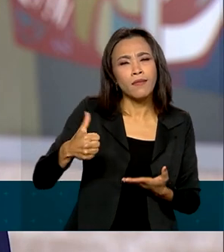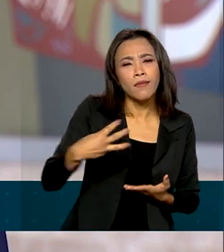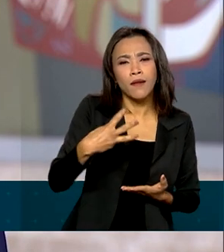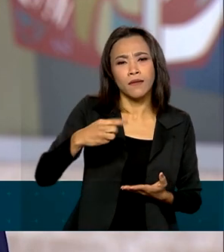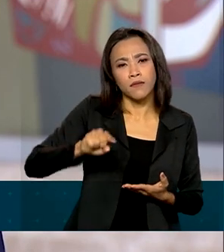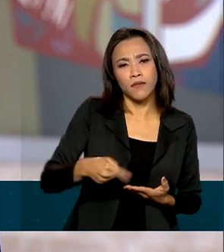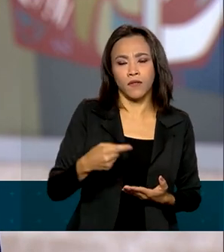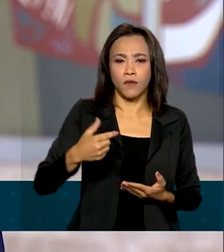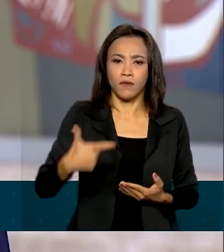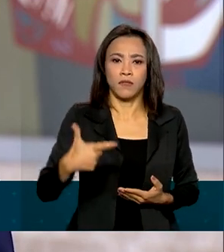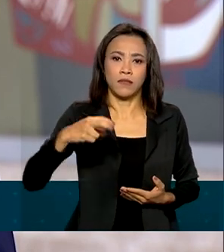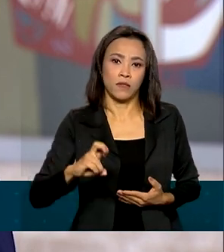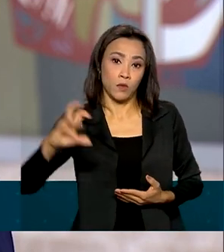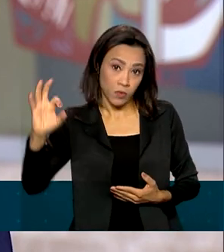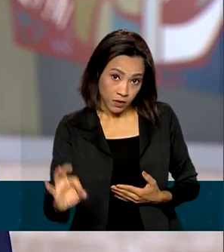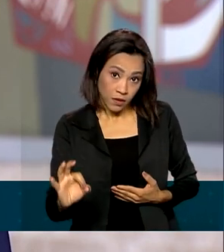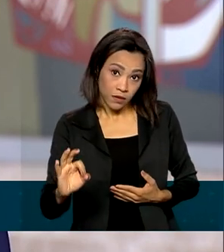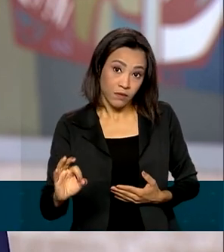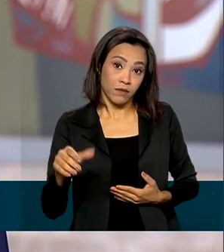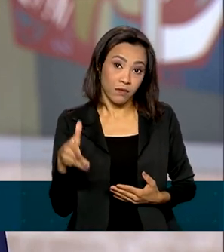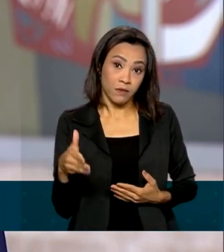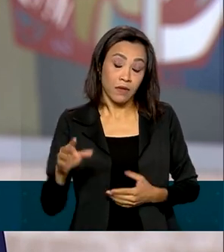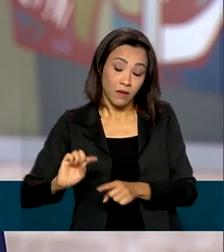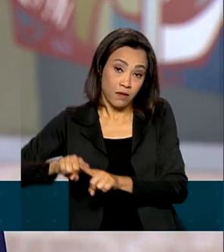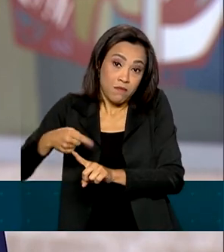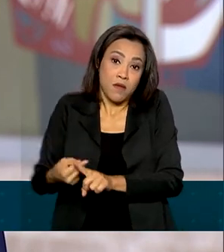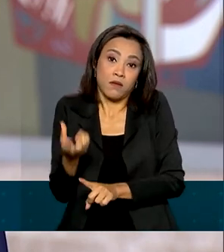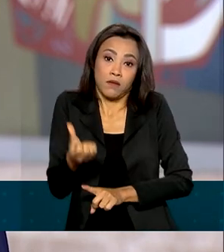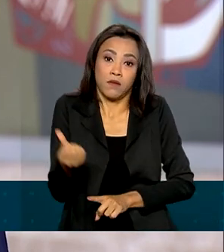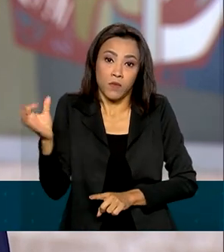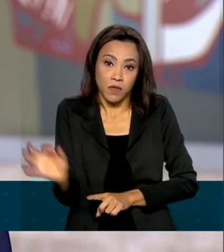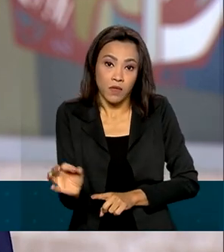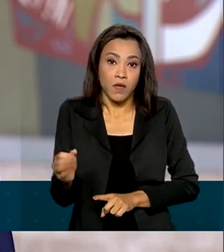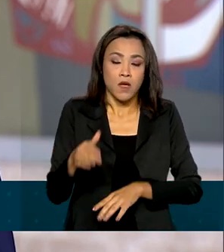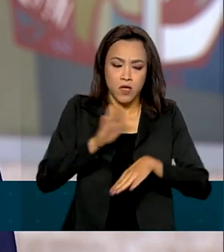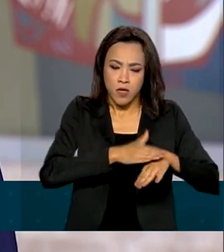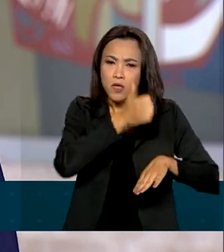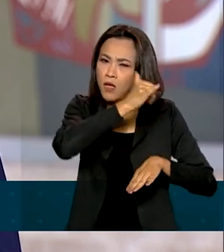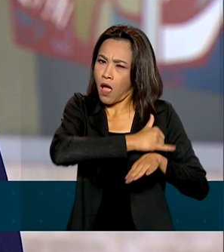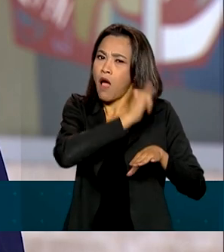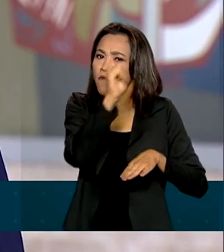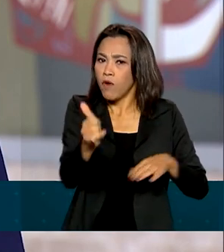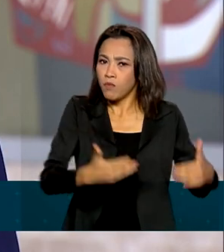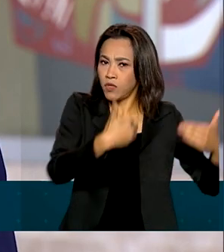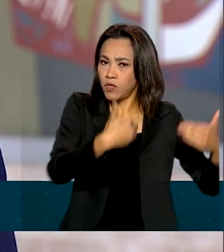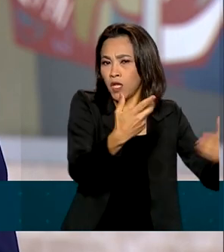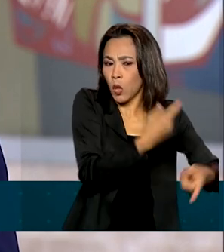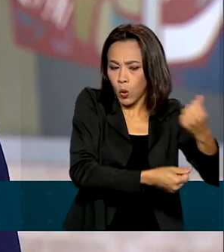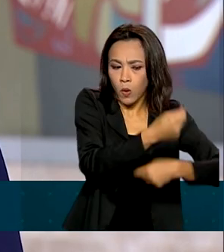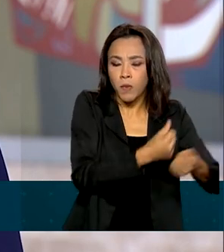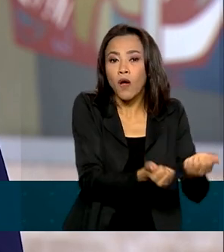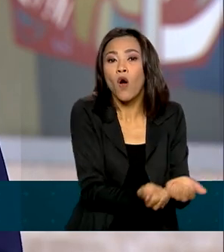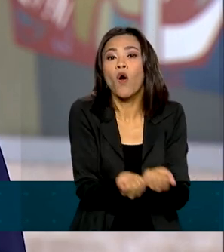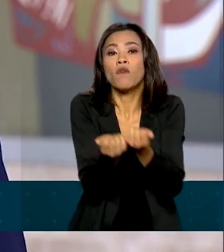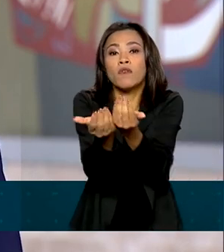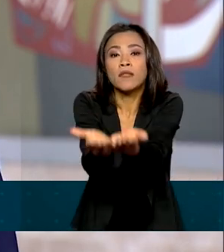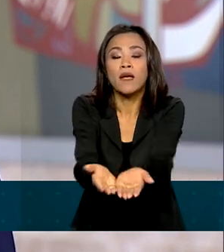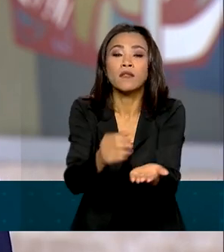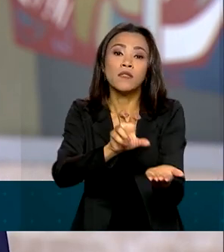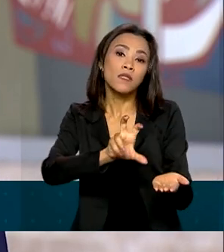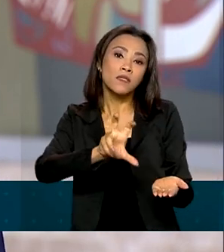,25%, mais 6%. Segundo o Ministério da Economia, serão ofertados cerca de R$ 50